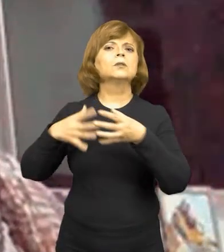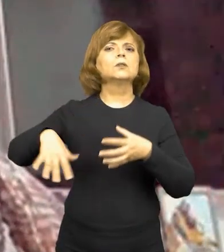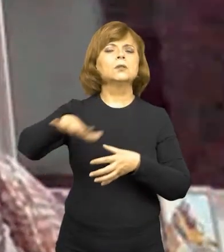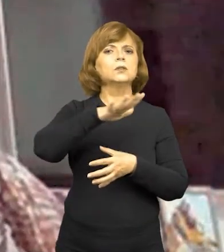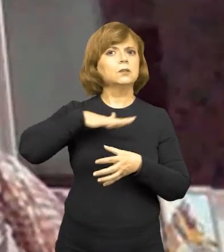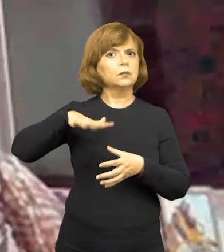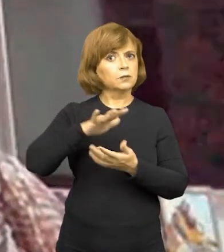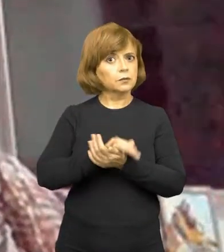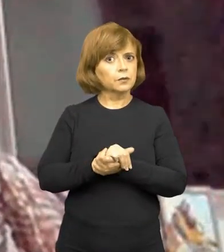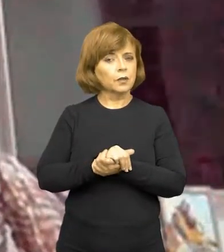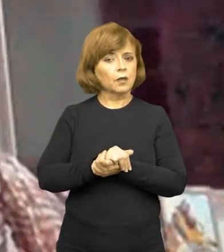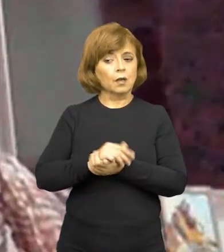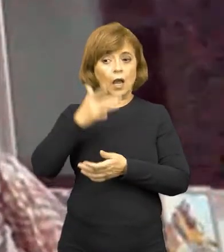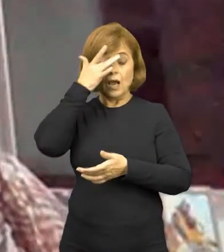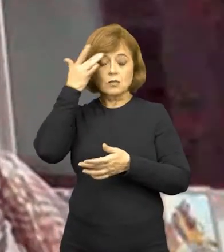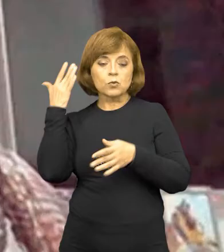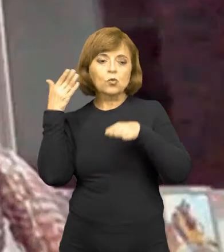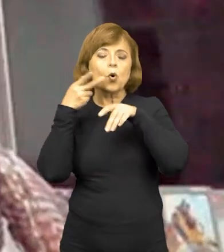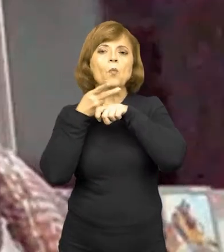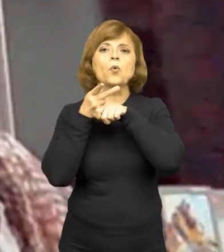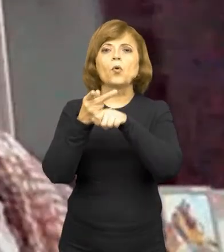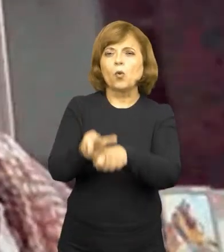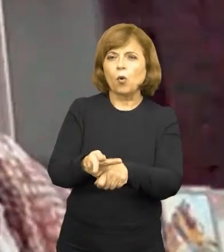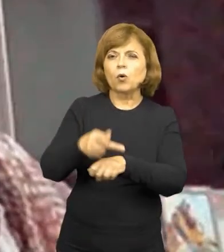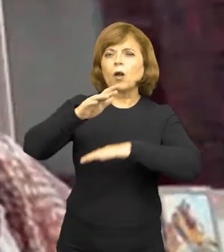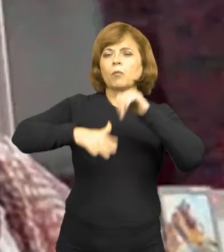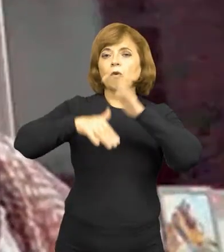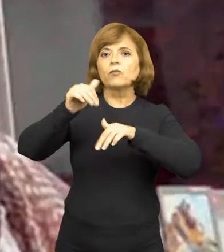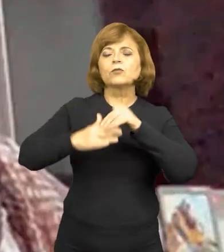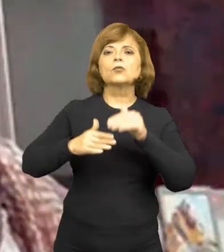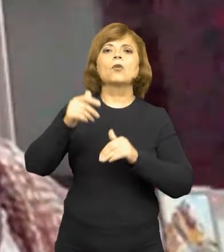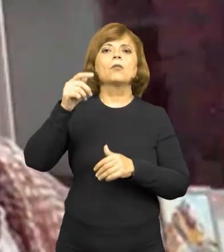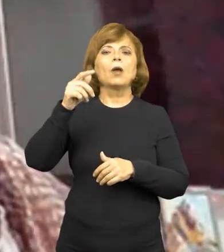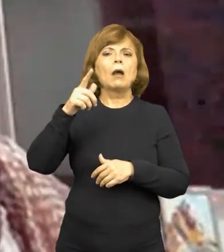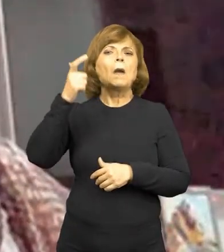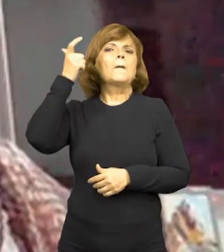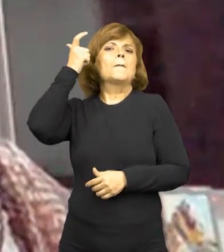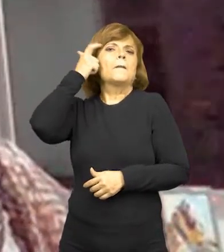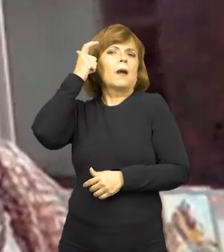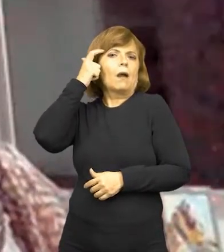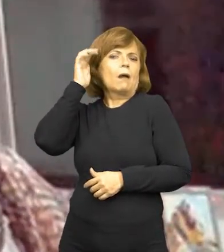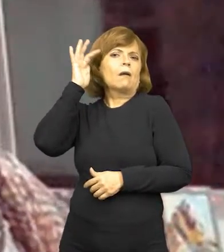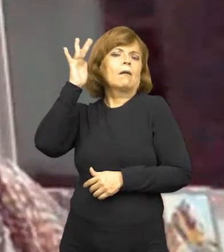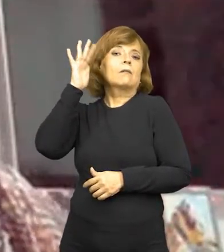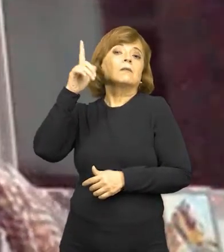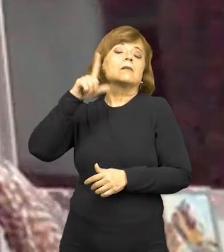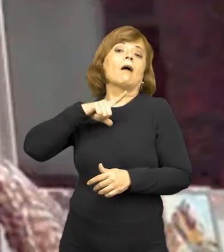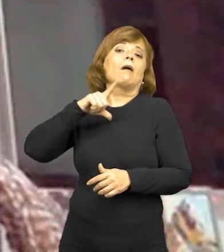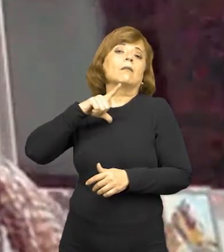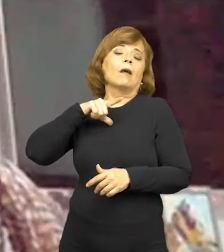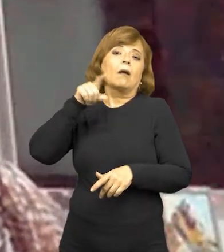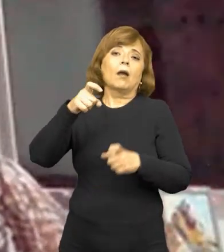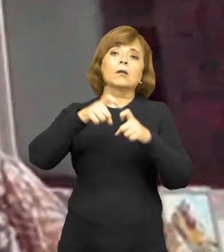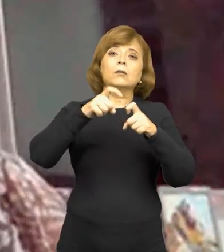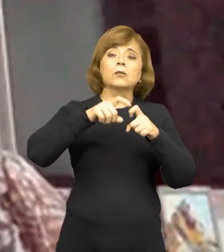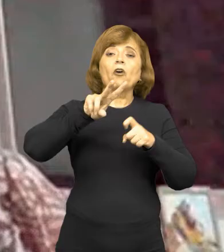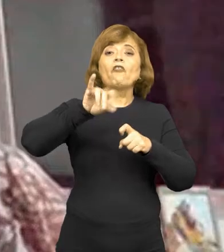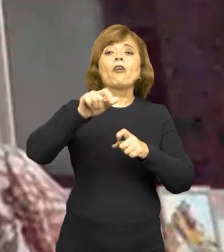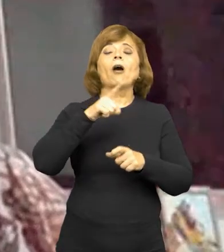pessoas procuravam esses profissionais, entendendo que ali seriam consultados, que teriam um